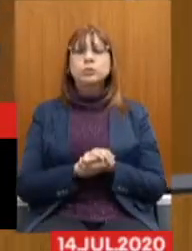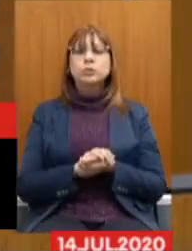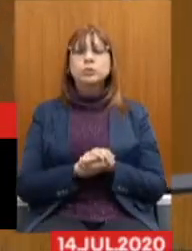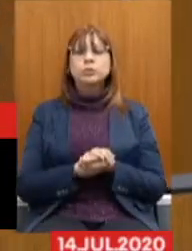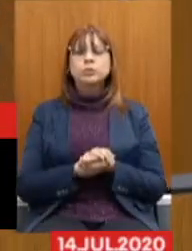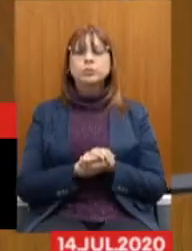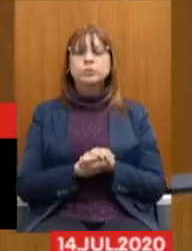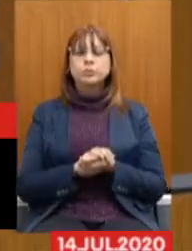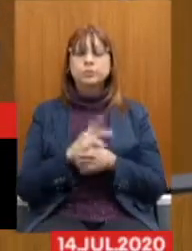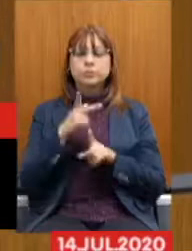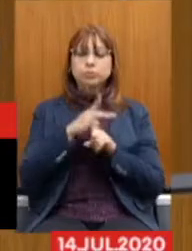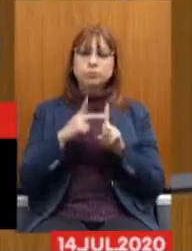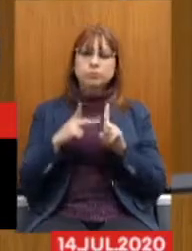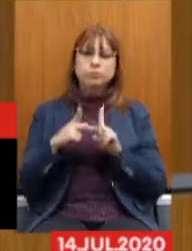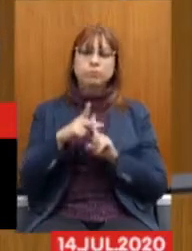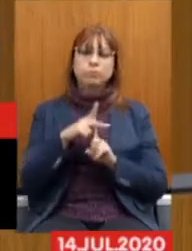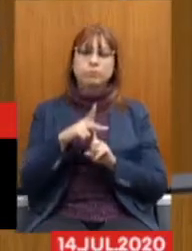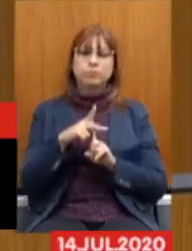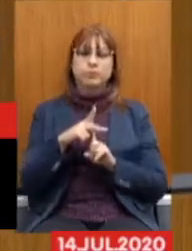previdência